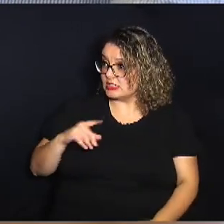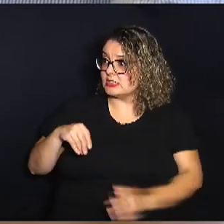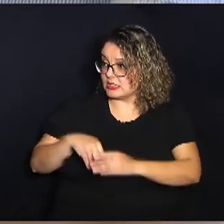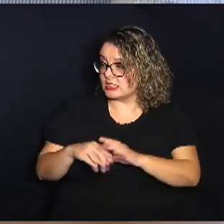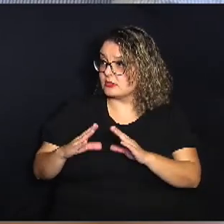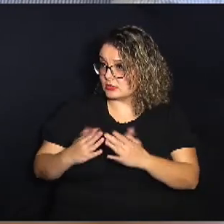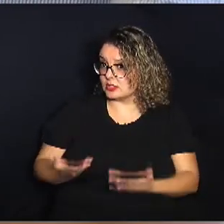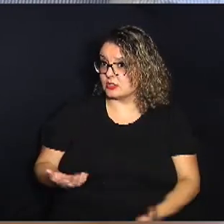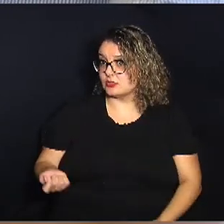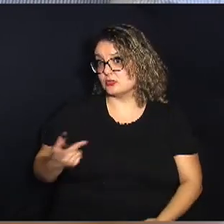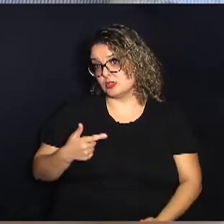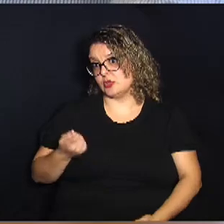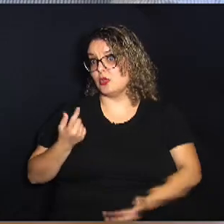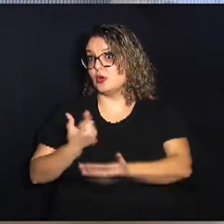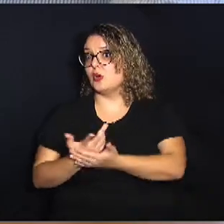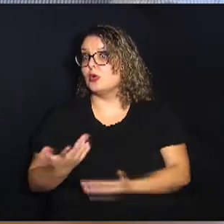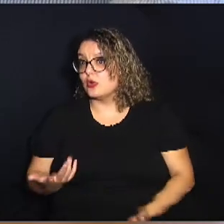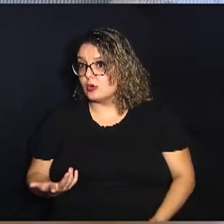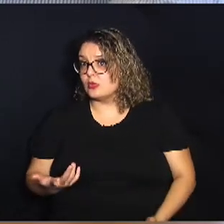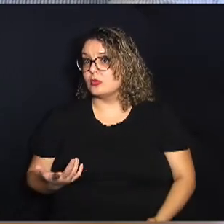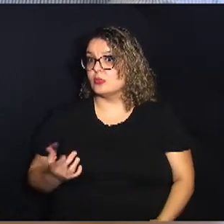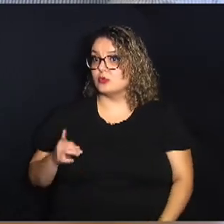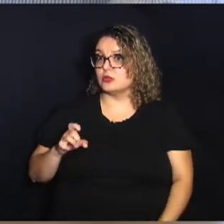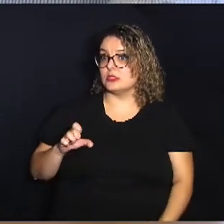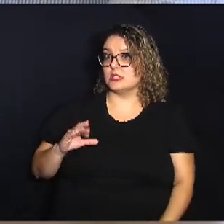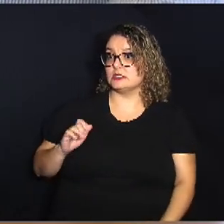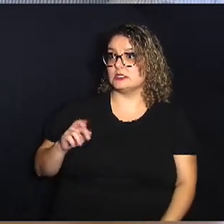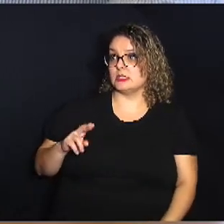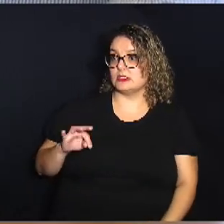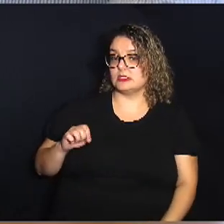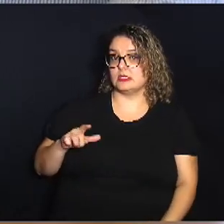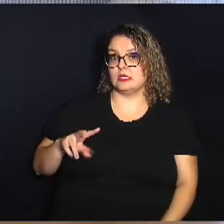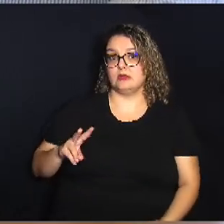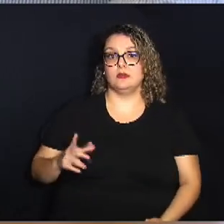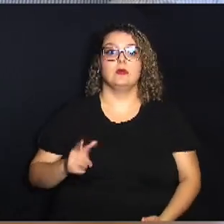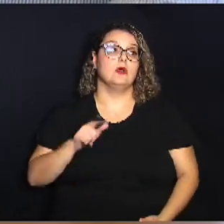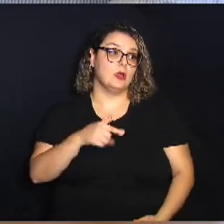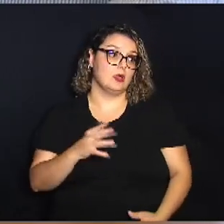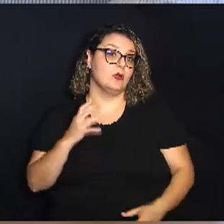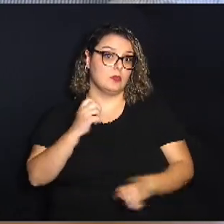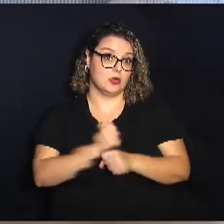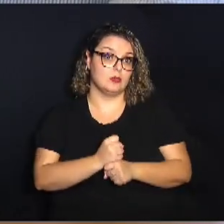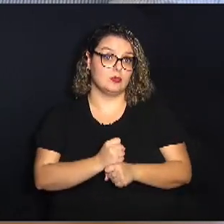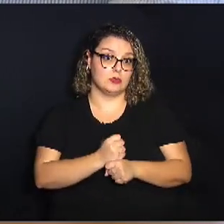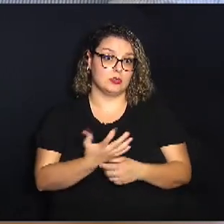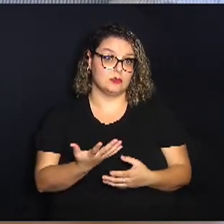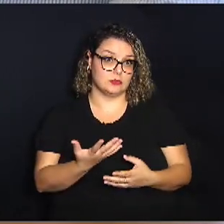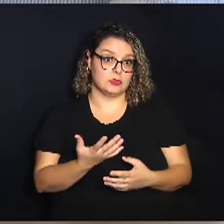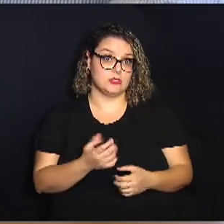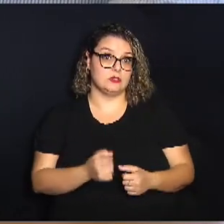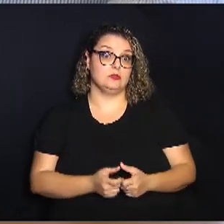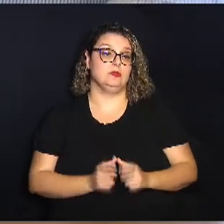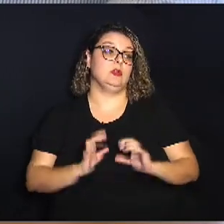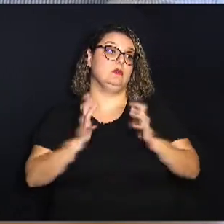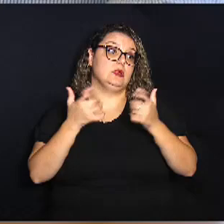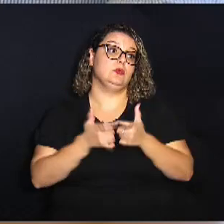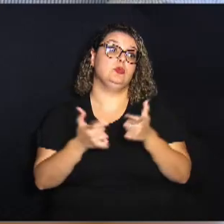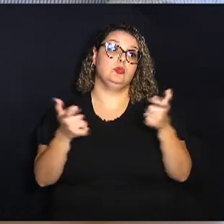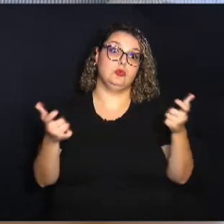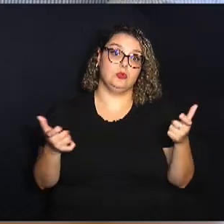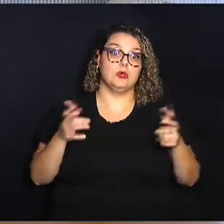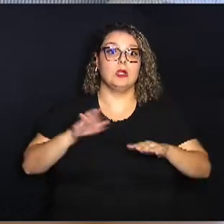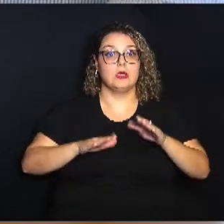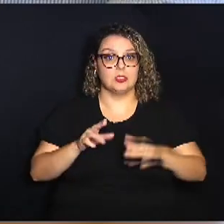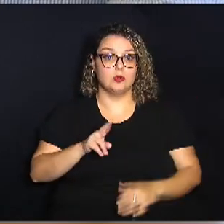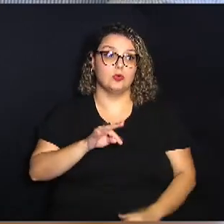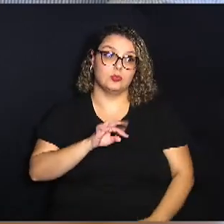ao invés de comprar os descartáveis né é isso é uma conta que é importante fazer se você faz uma festa muito grande às vezes os seus